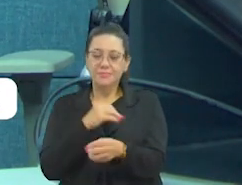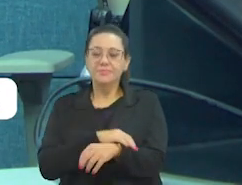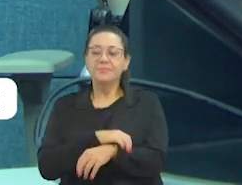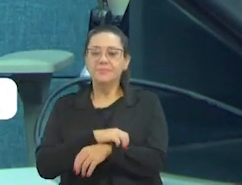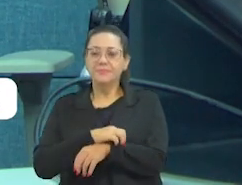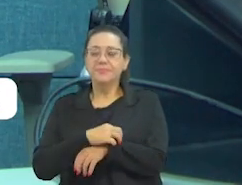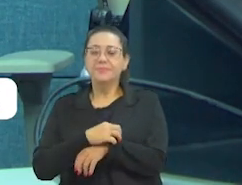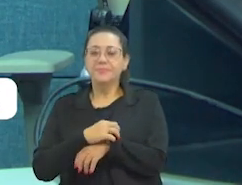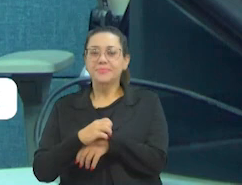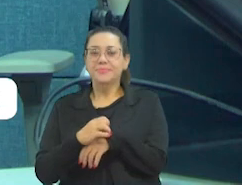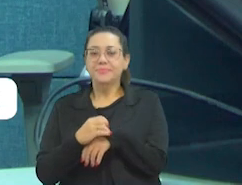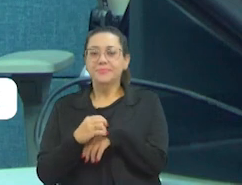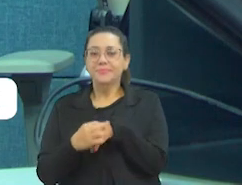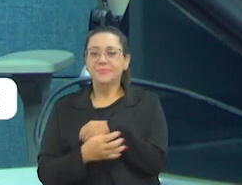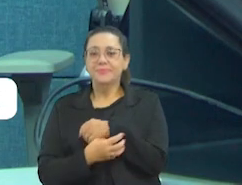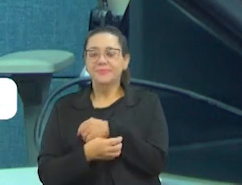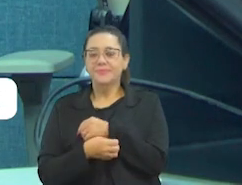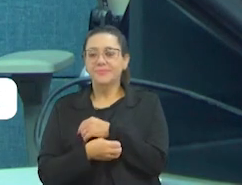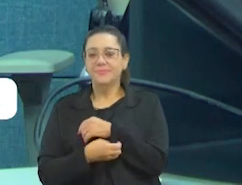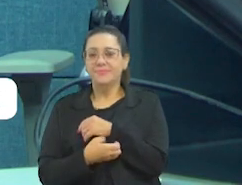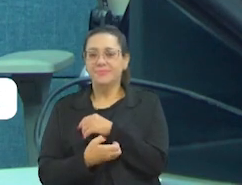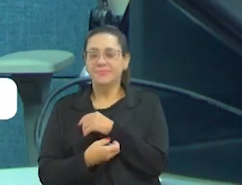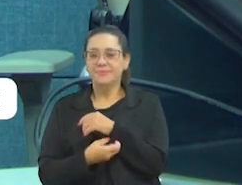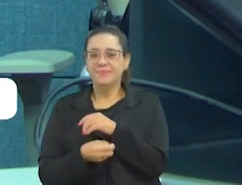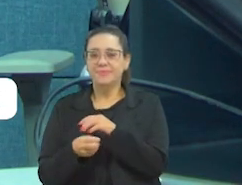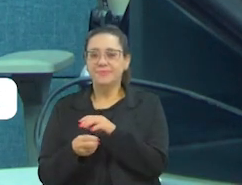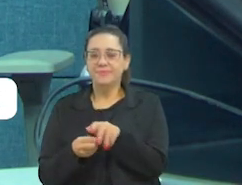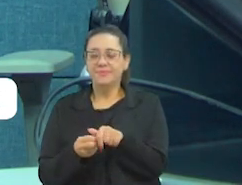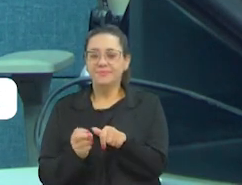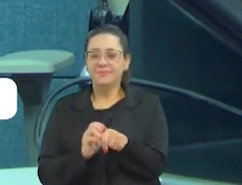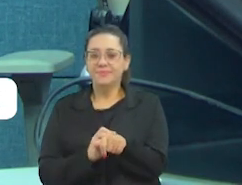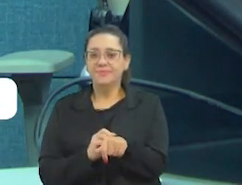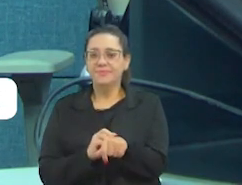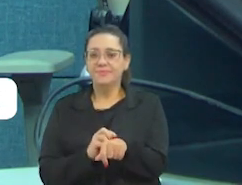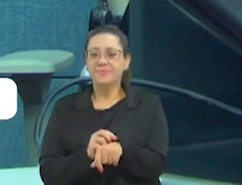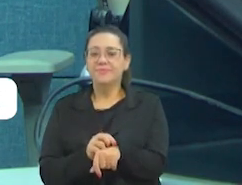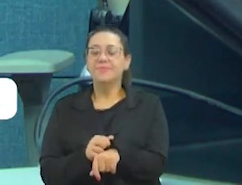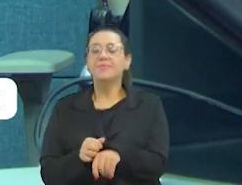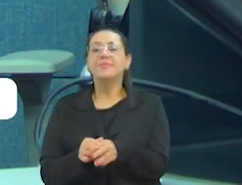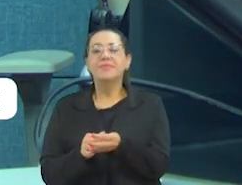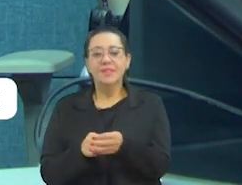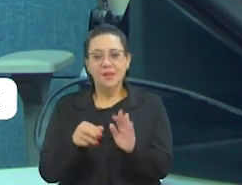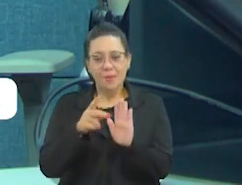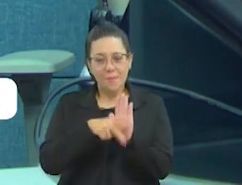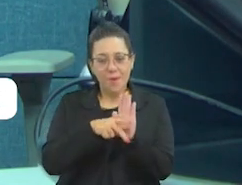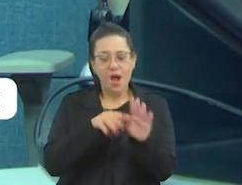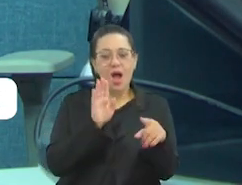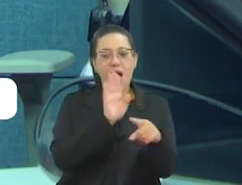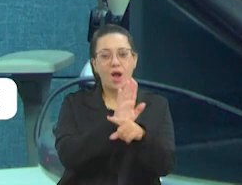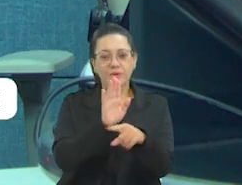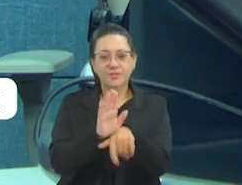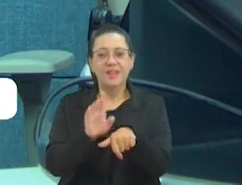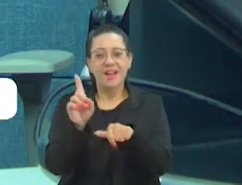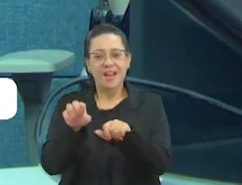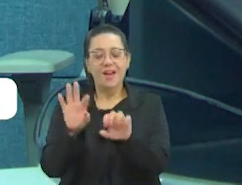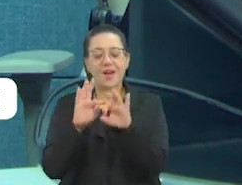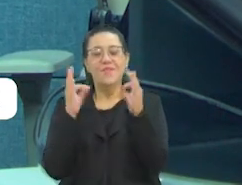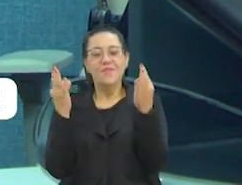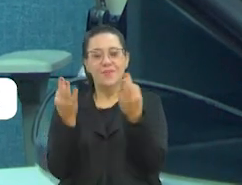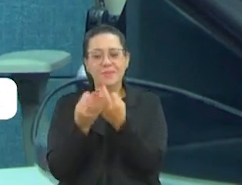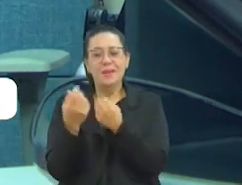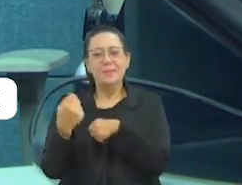algumas empresas, é um projeto voltado mesmo a ajudar a população mais carente, ajudar as entidades,